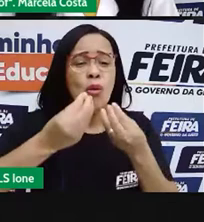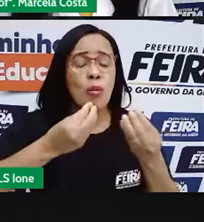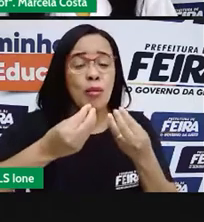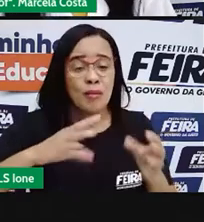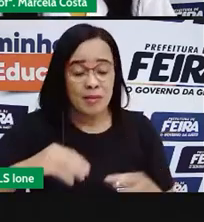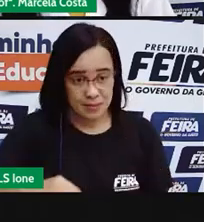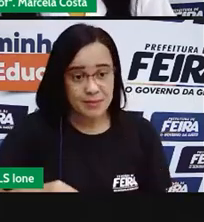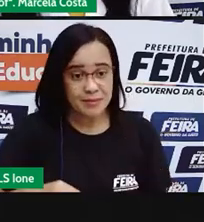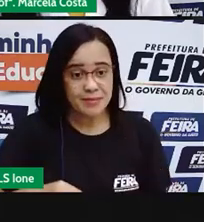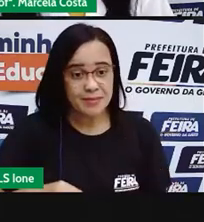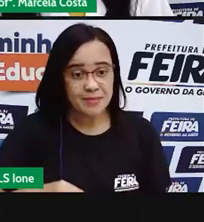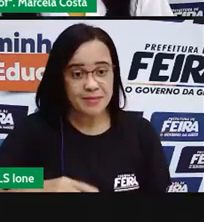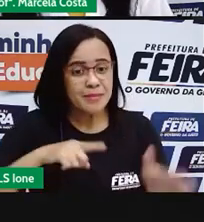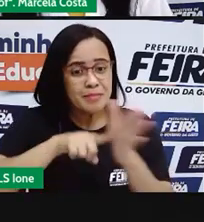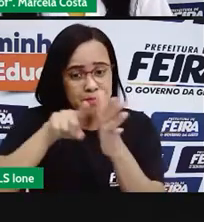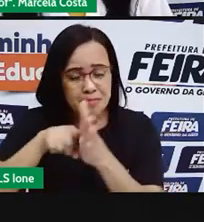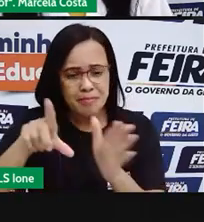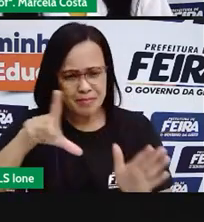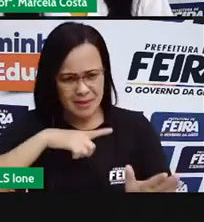Tem regras?